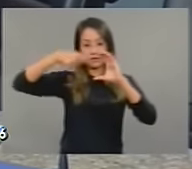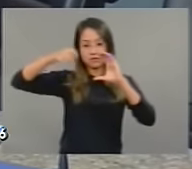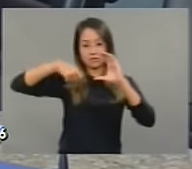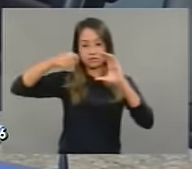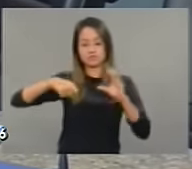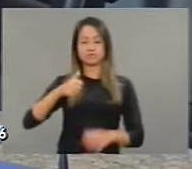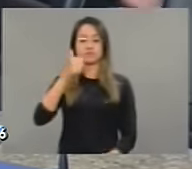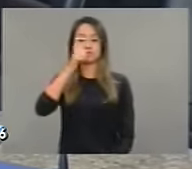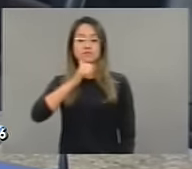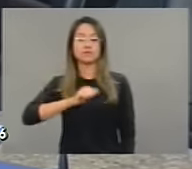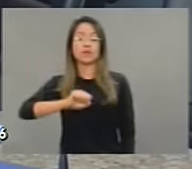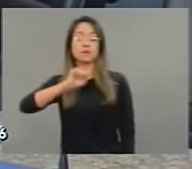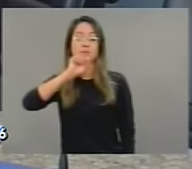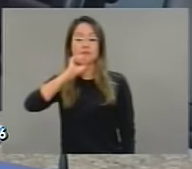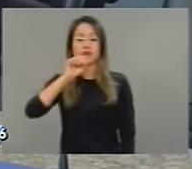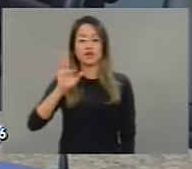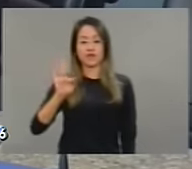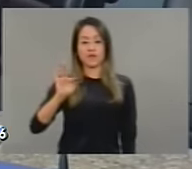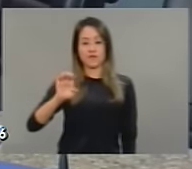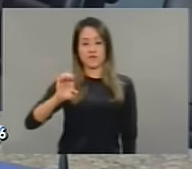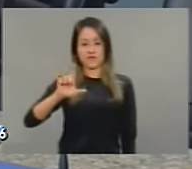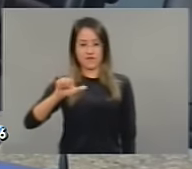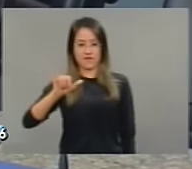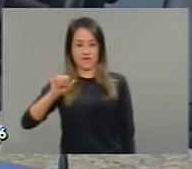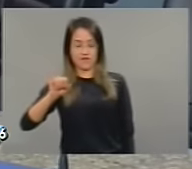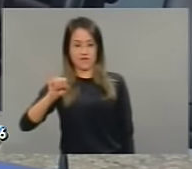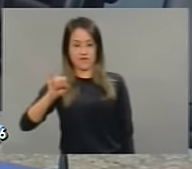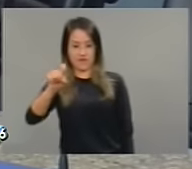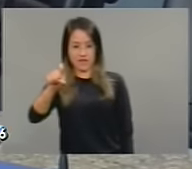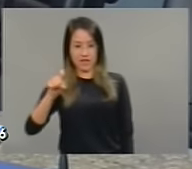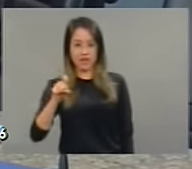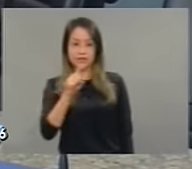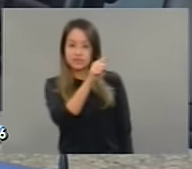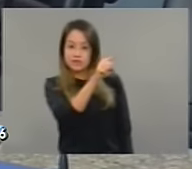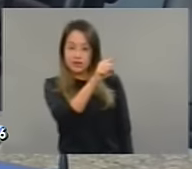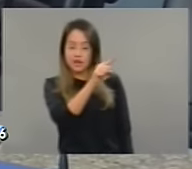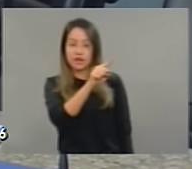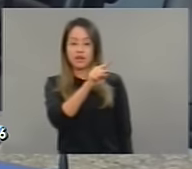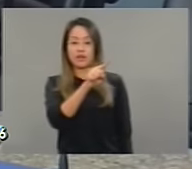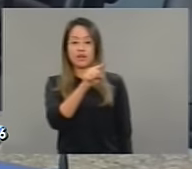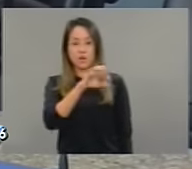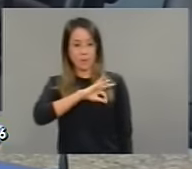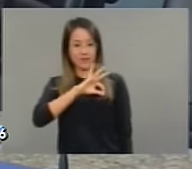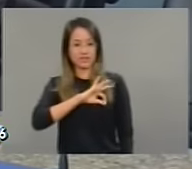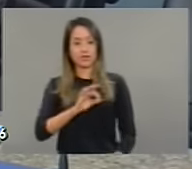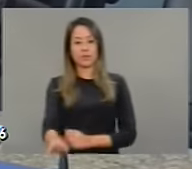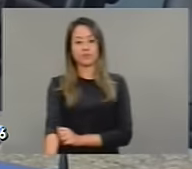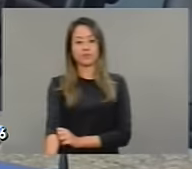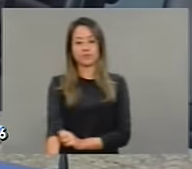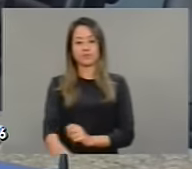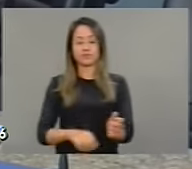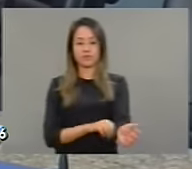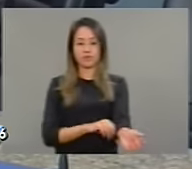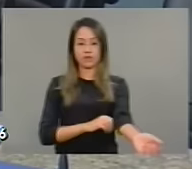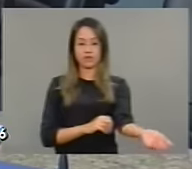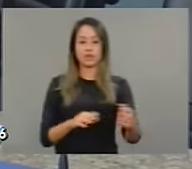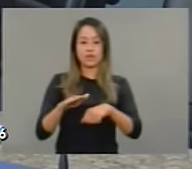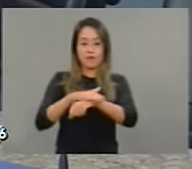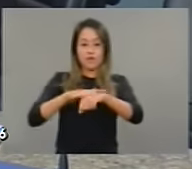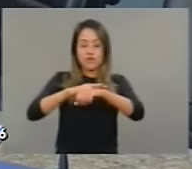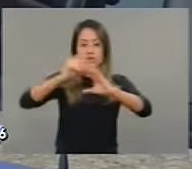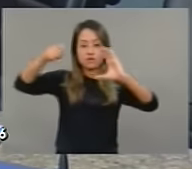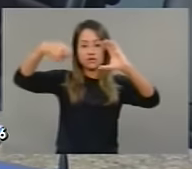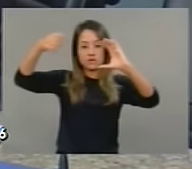nas redes sociais, no qual ela dava uma entrevista, tinha uma equipe de TV na frente dela, ela conversava com essa equipe de TV